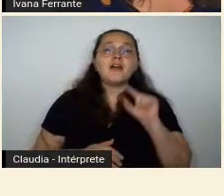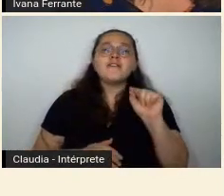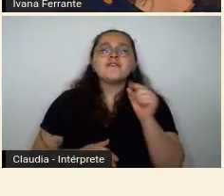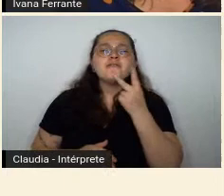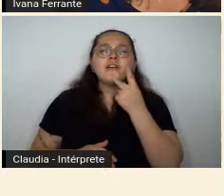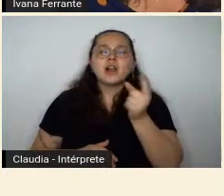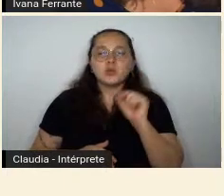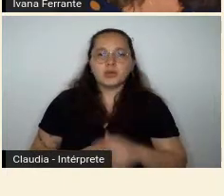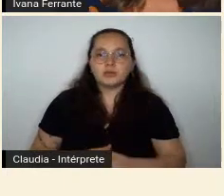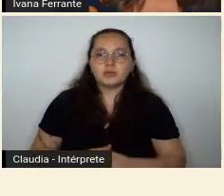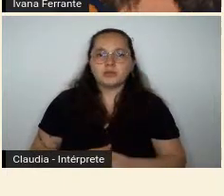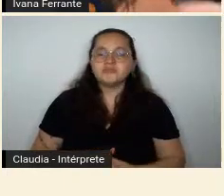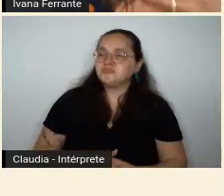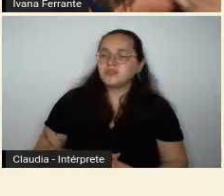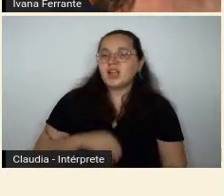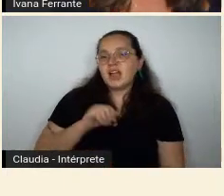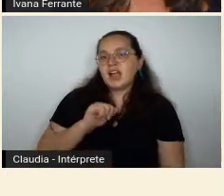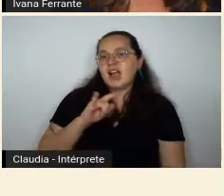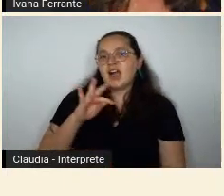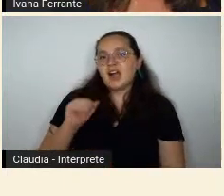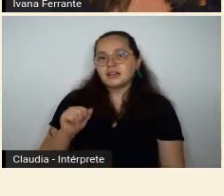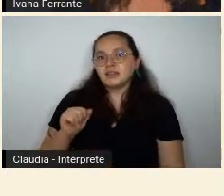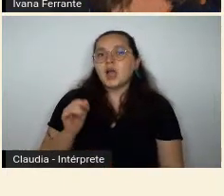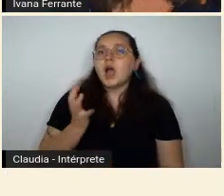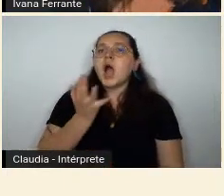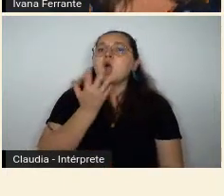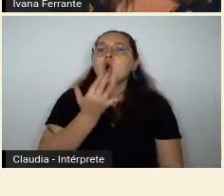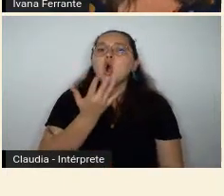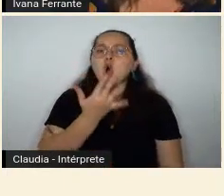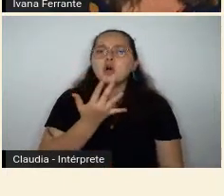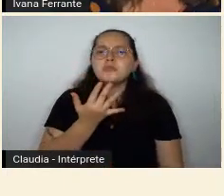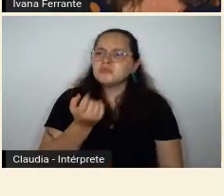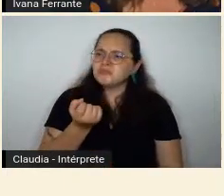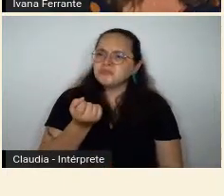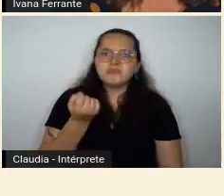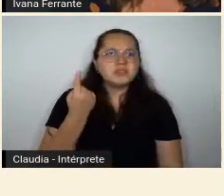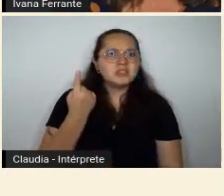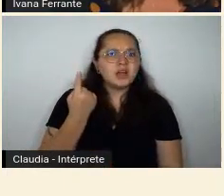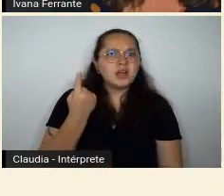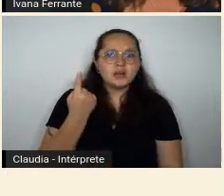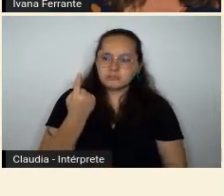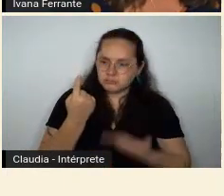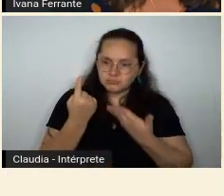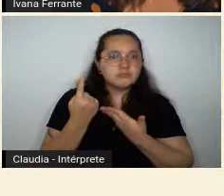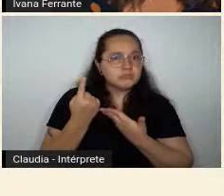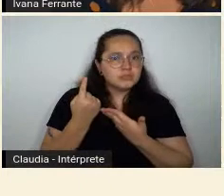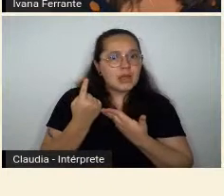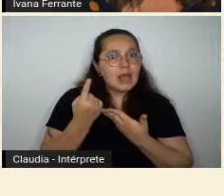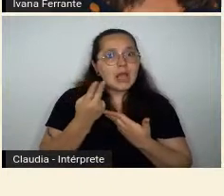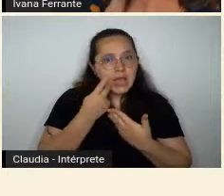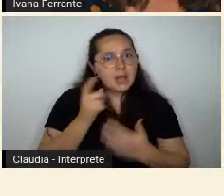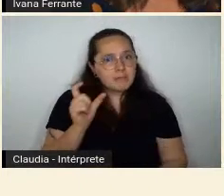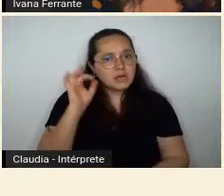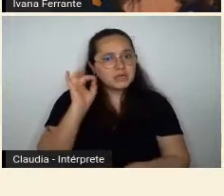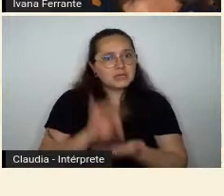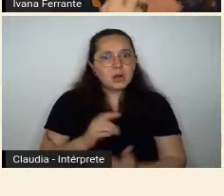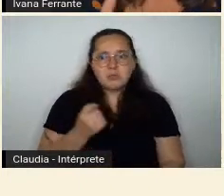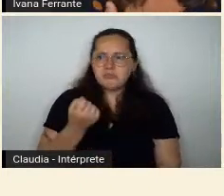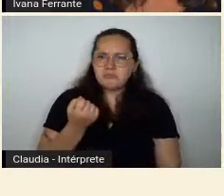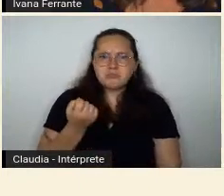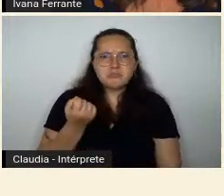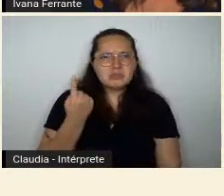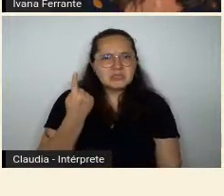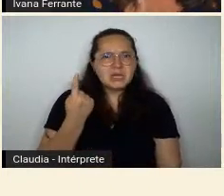Zina Aita com suas cores bizarras. E bizarra usada aí no sentido literal do termo mesmo. Essêntrico,